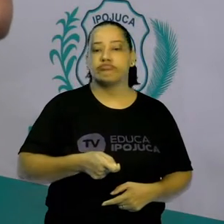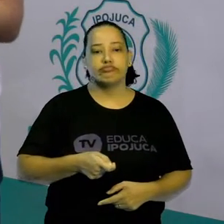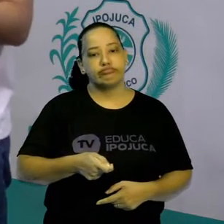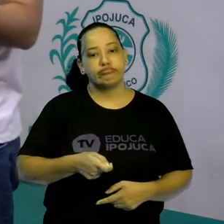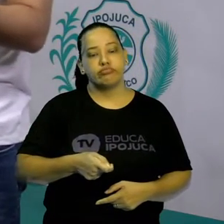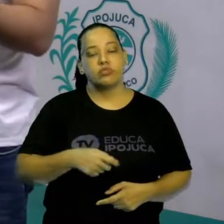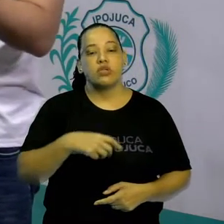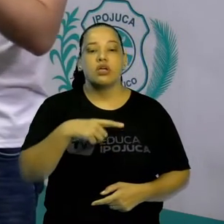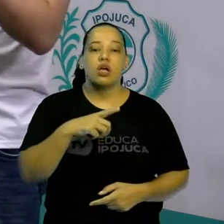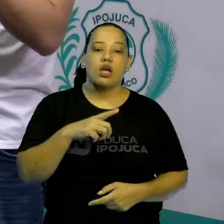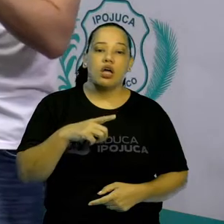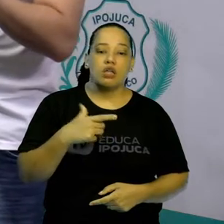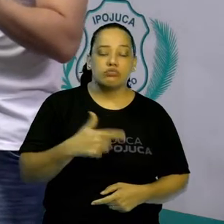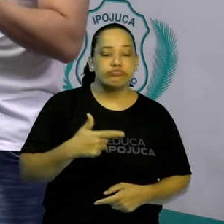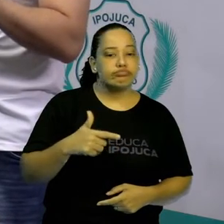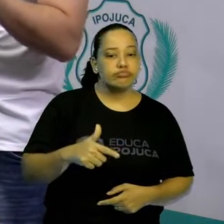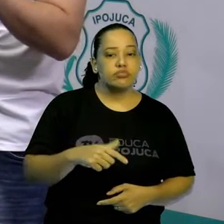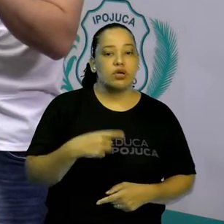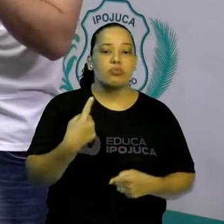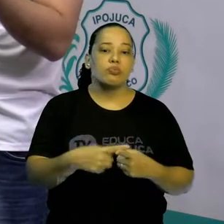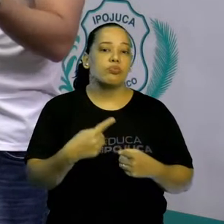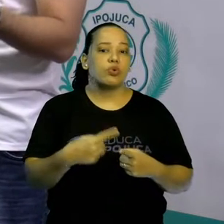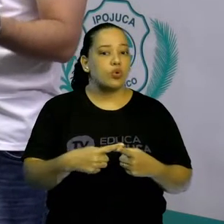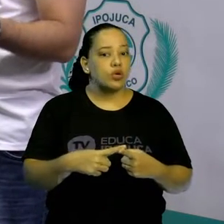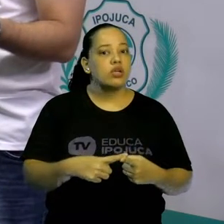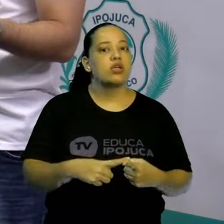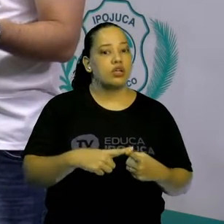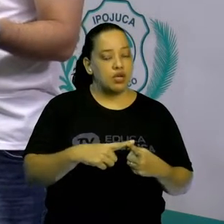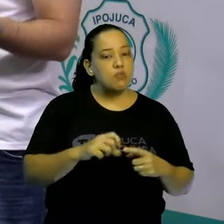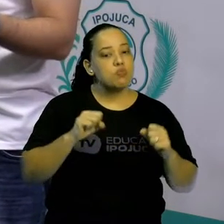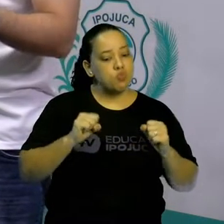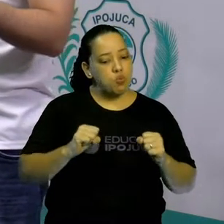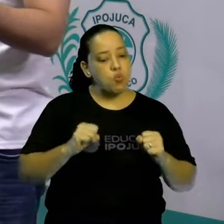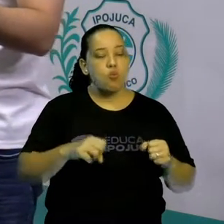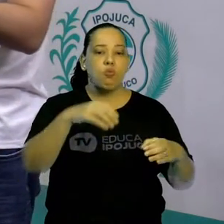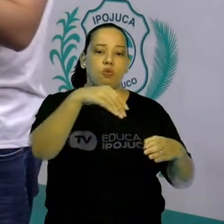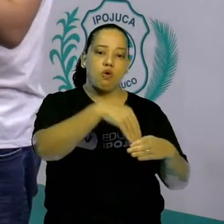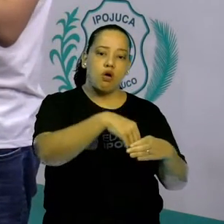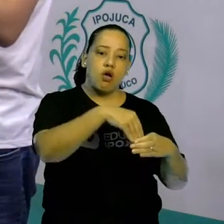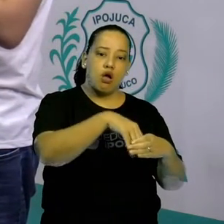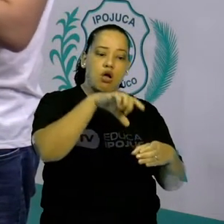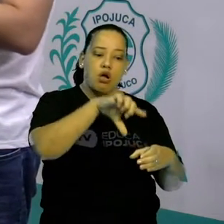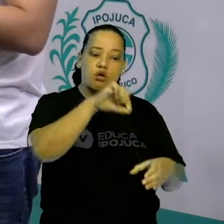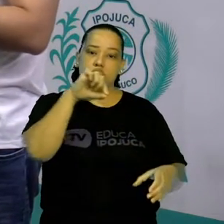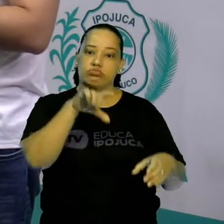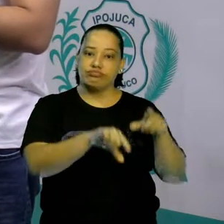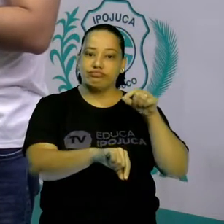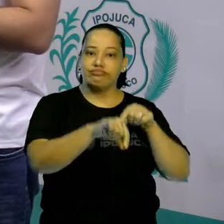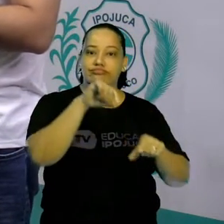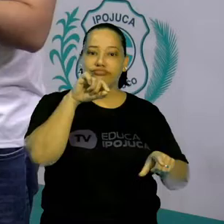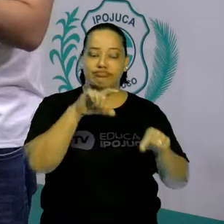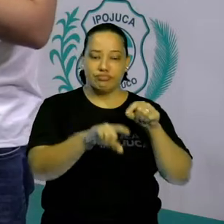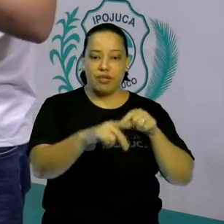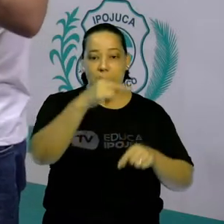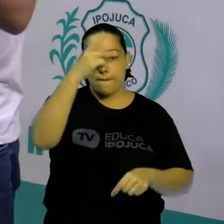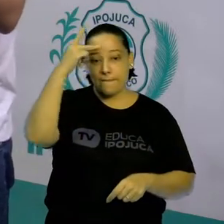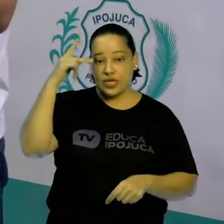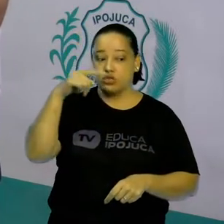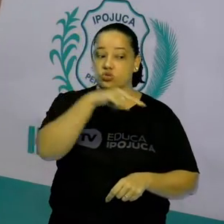Havia um quesito aí de eleição, Então, as pessoas mais influentes, elas